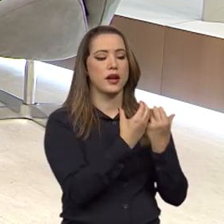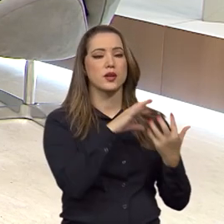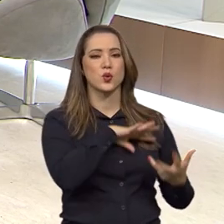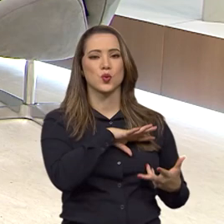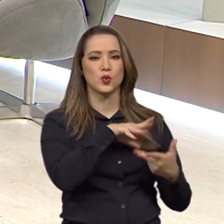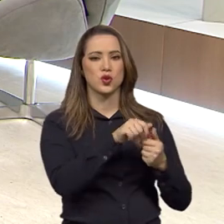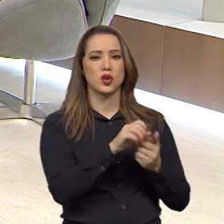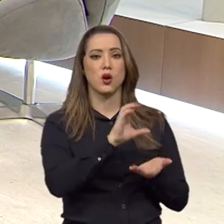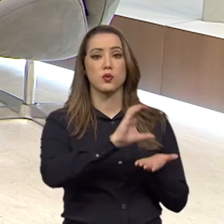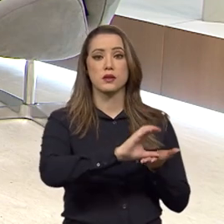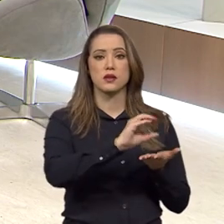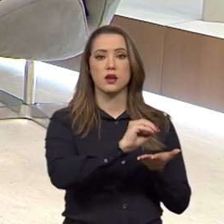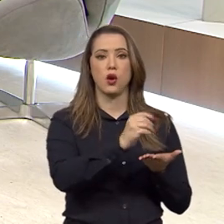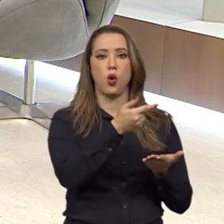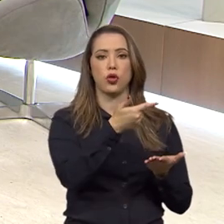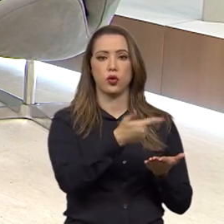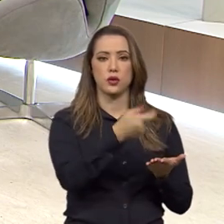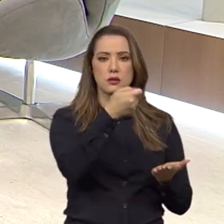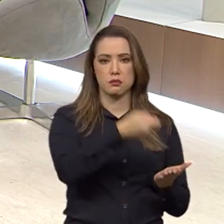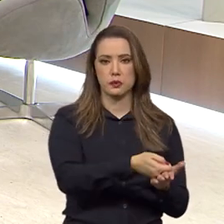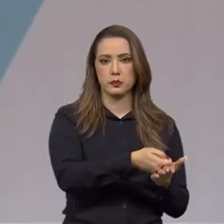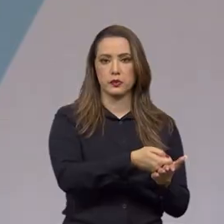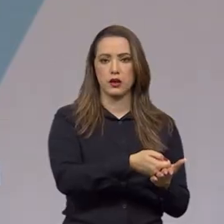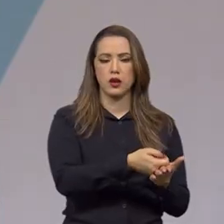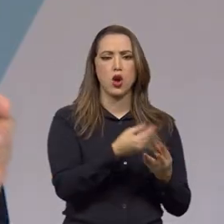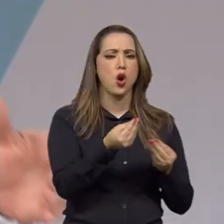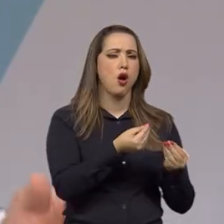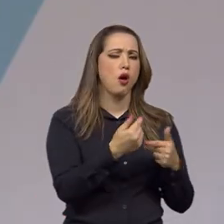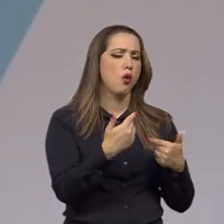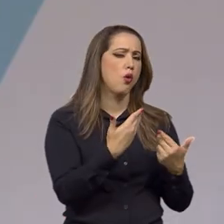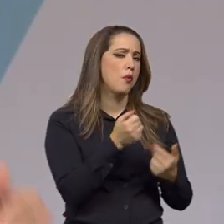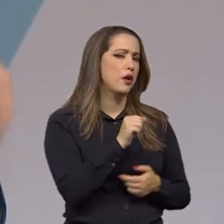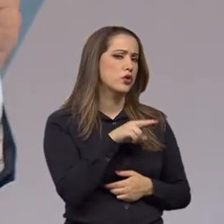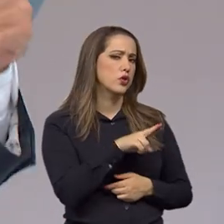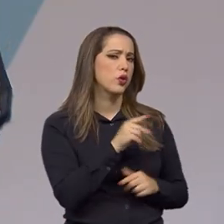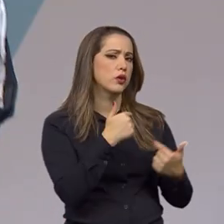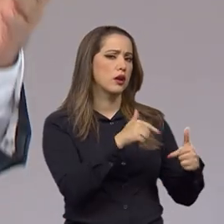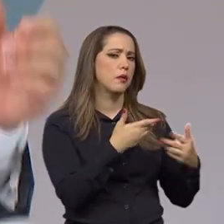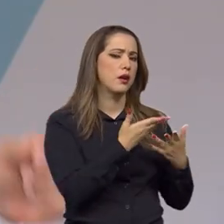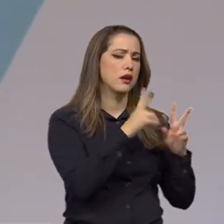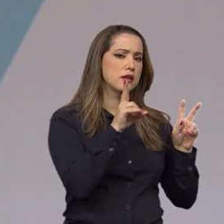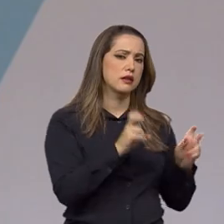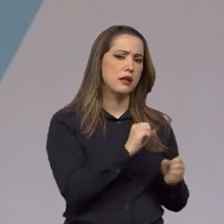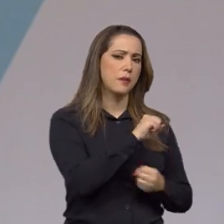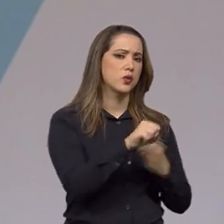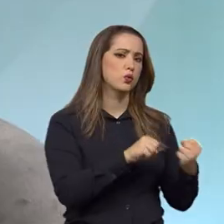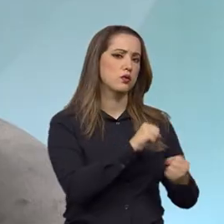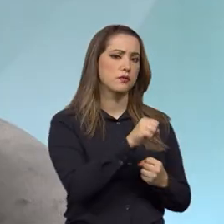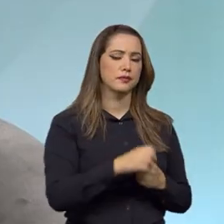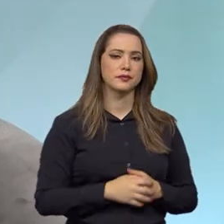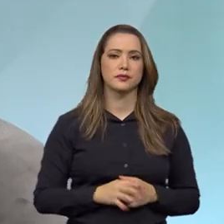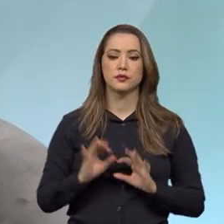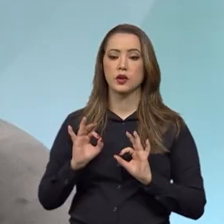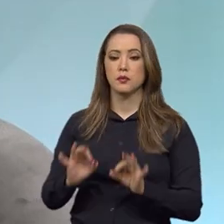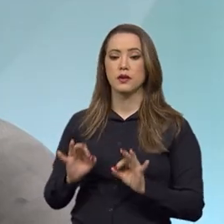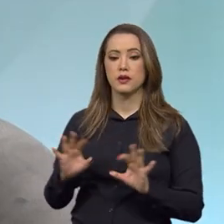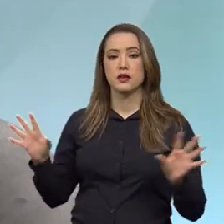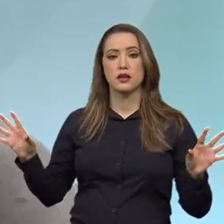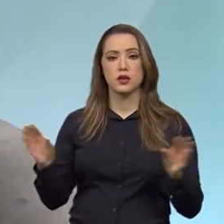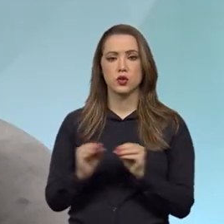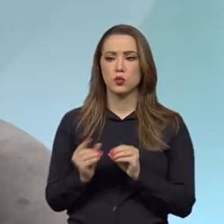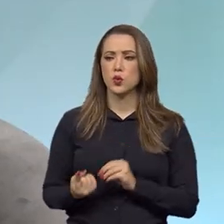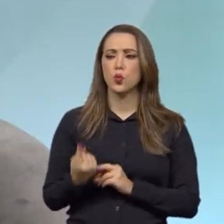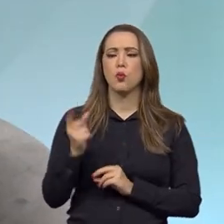participar dessa área, que é uma área que vai se desenvolver cada vez mais no Brasil e no mundo, a área da sustentabilidade? Perfeito. Se eu pudesse resumir em uma